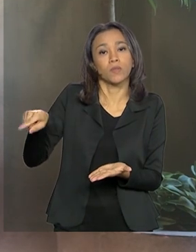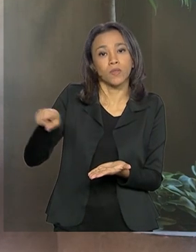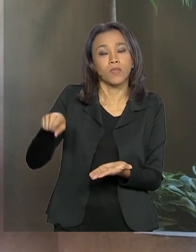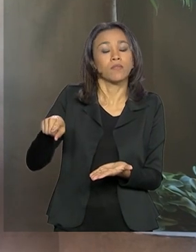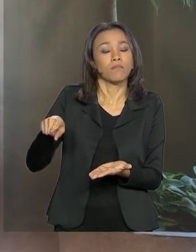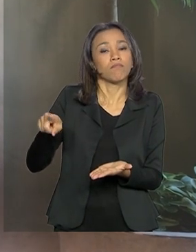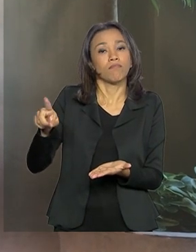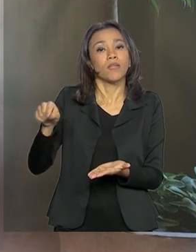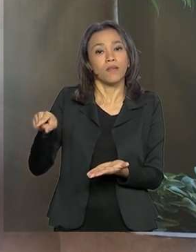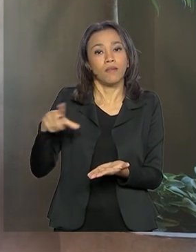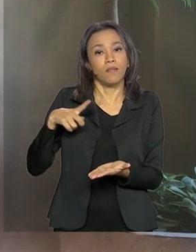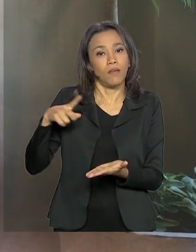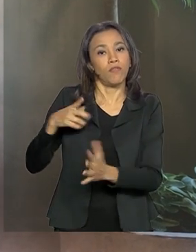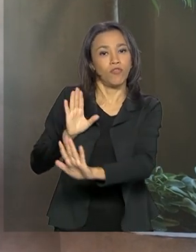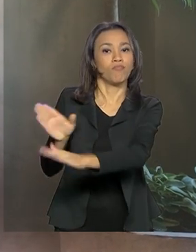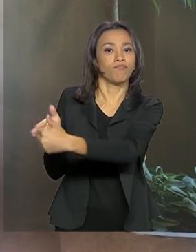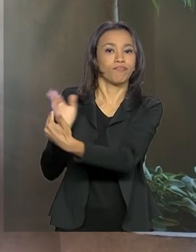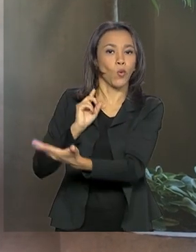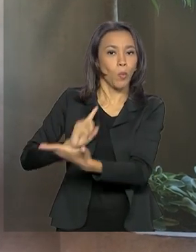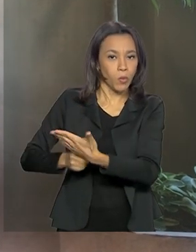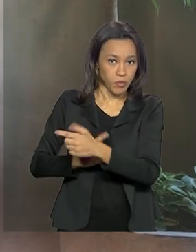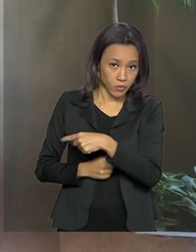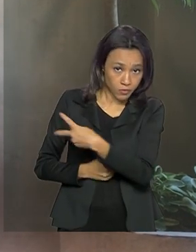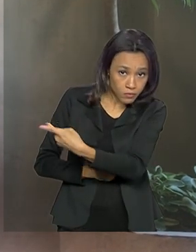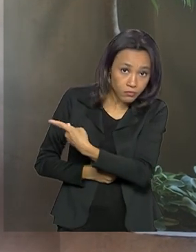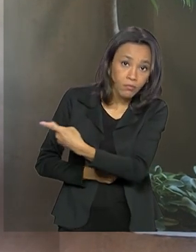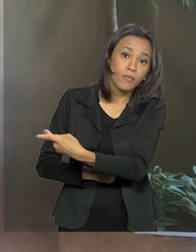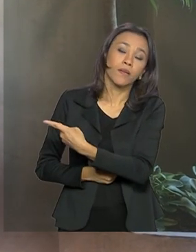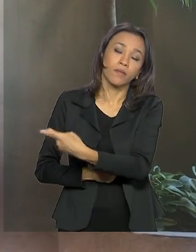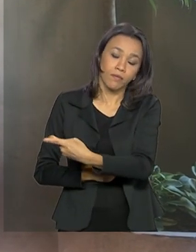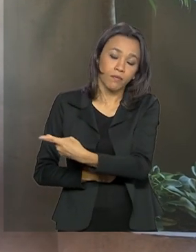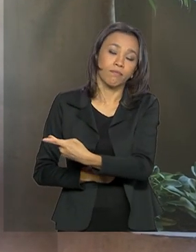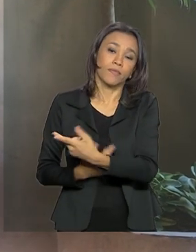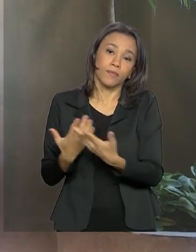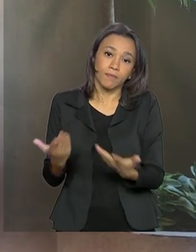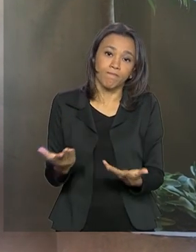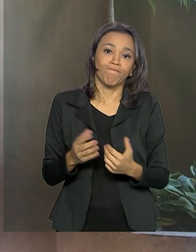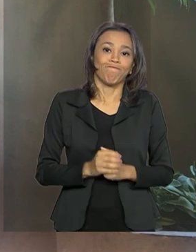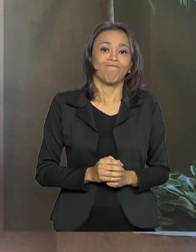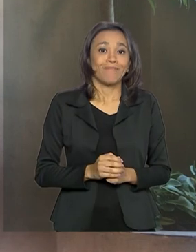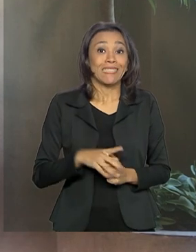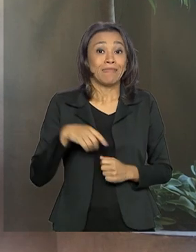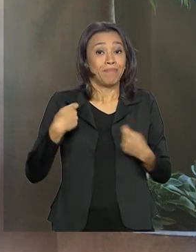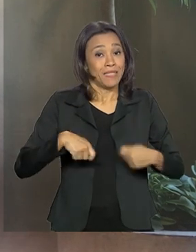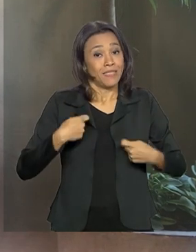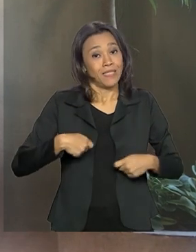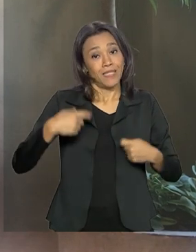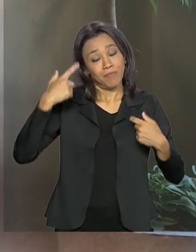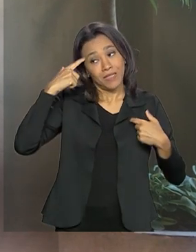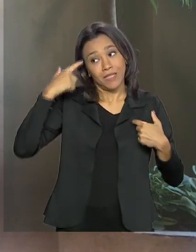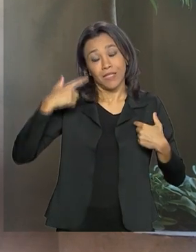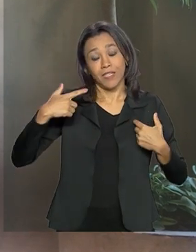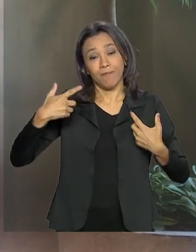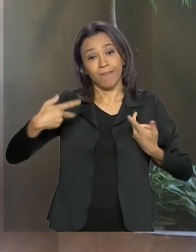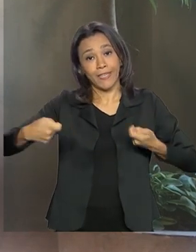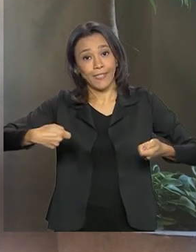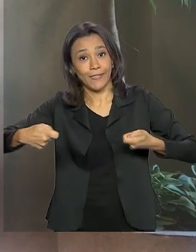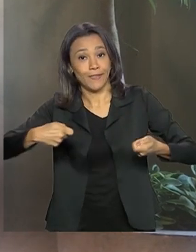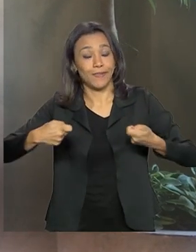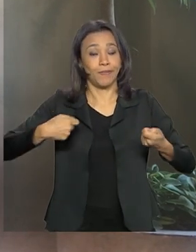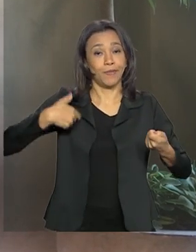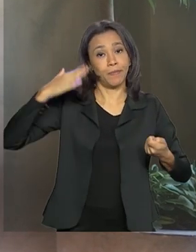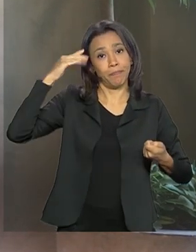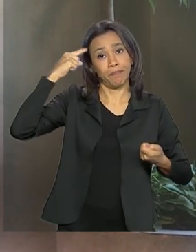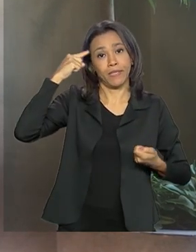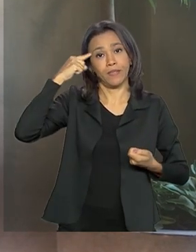assumiu com eles e elas algumas obrigações. Então, temos que ter uma certa ponderação, pensar no todo,